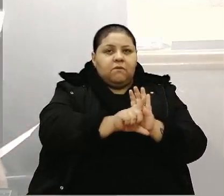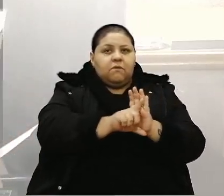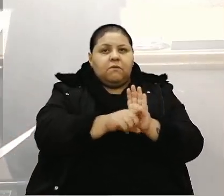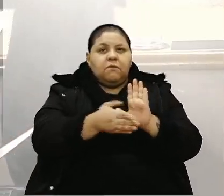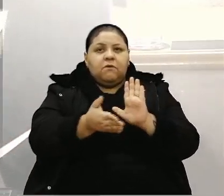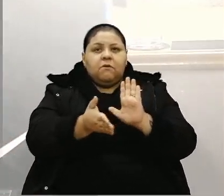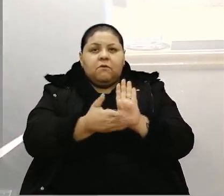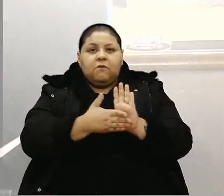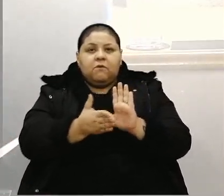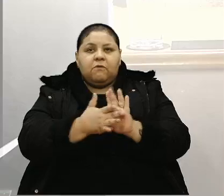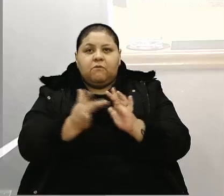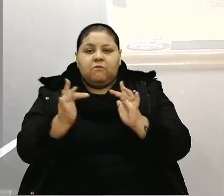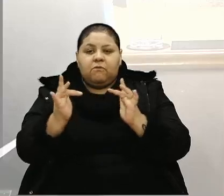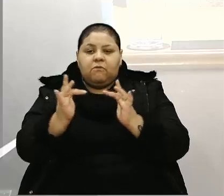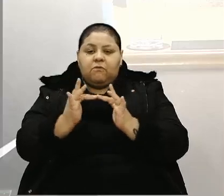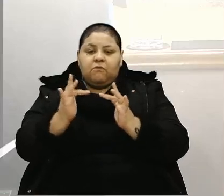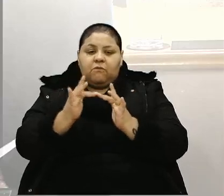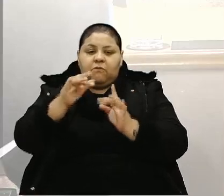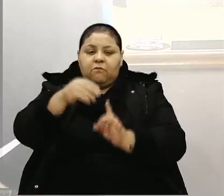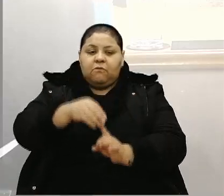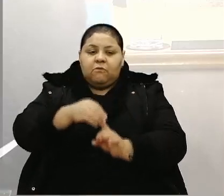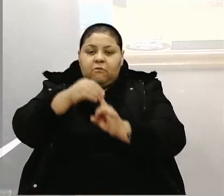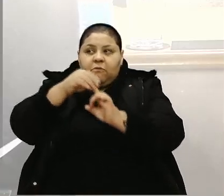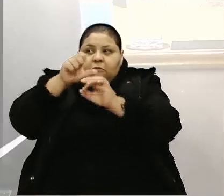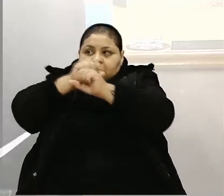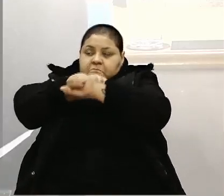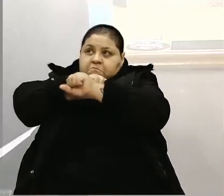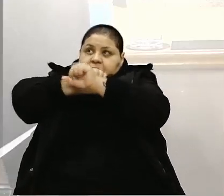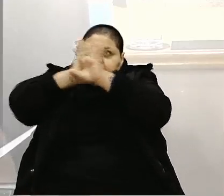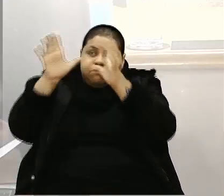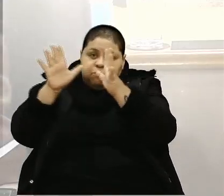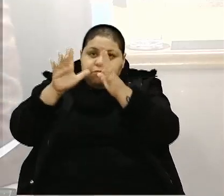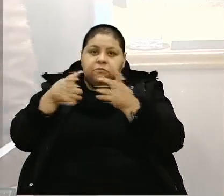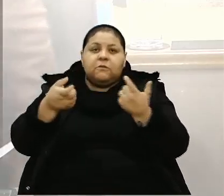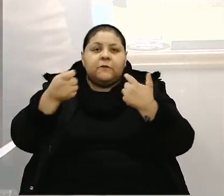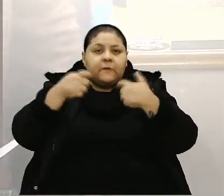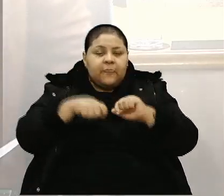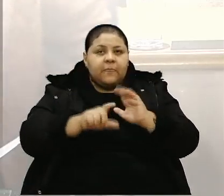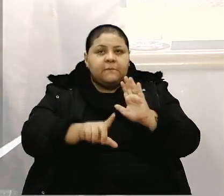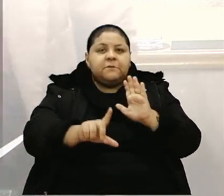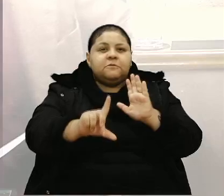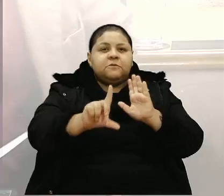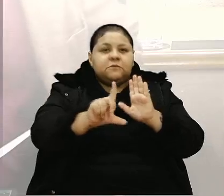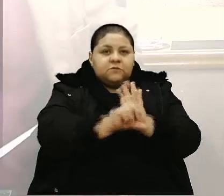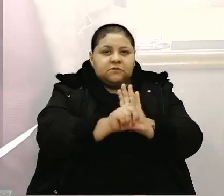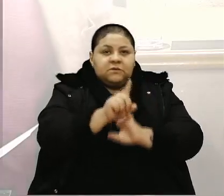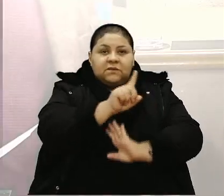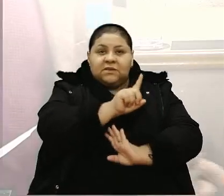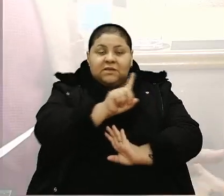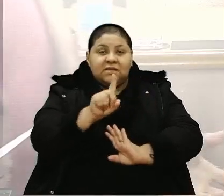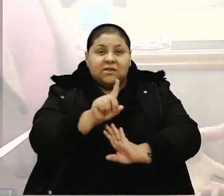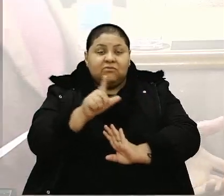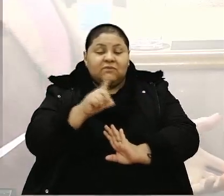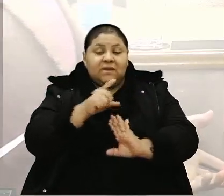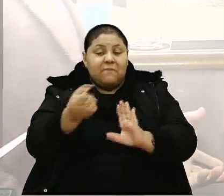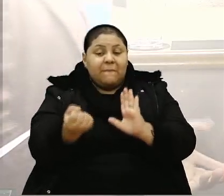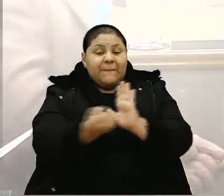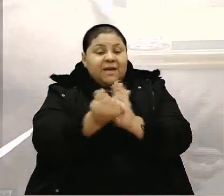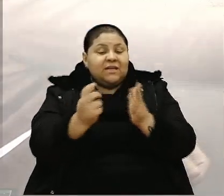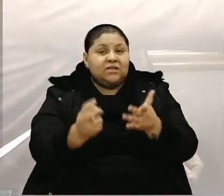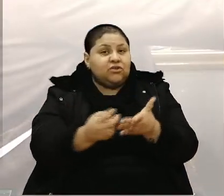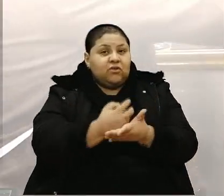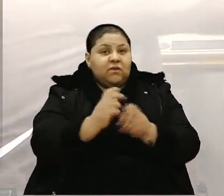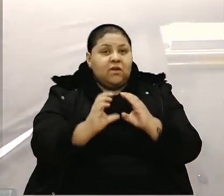alinhada com os princípios de clareza e precisão na legislação e não gera impacto negativo nas